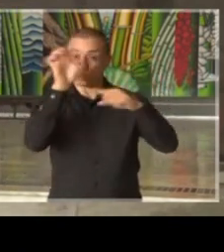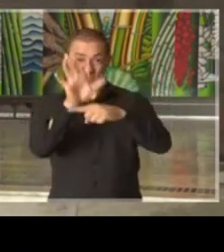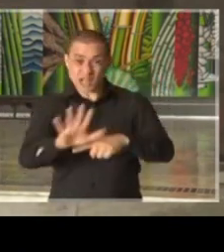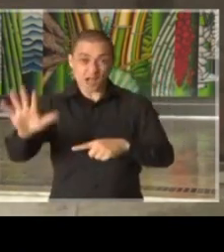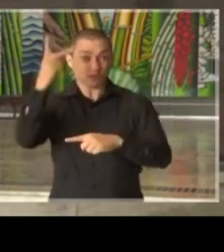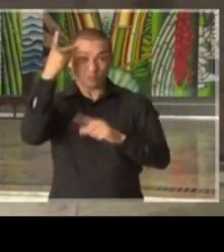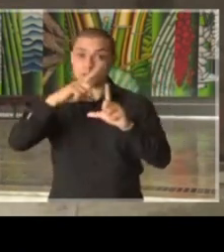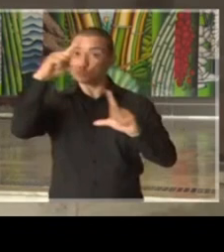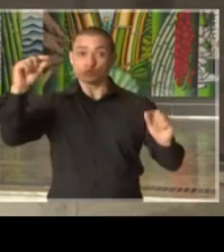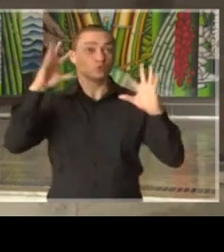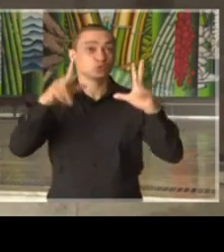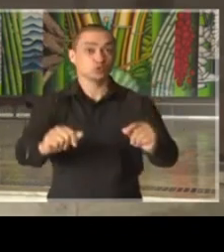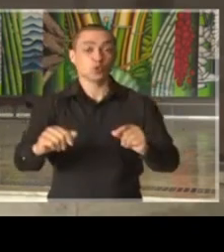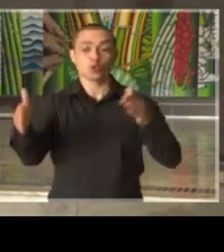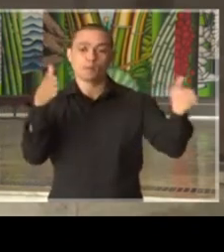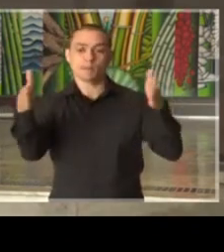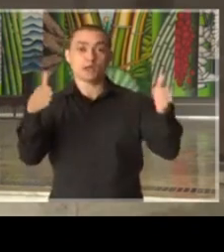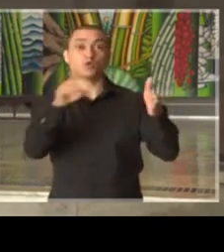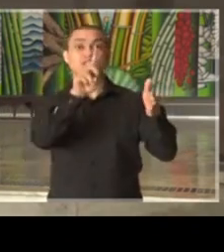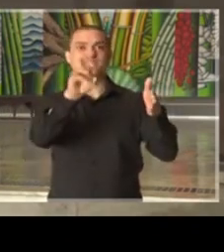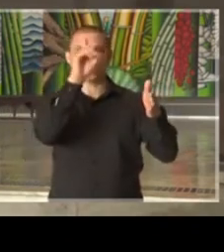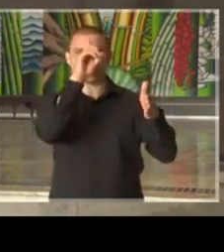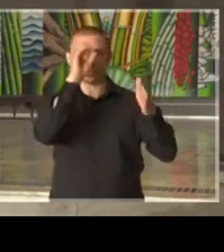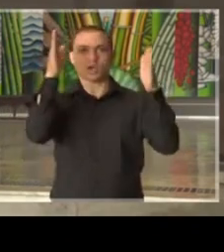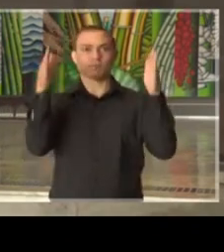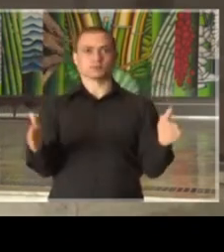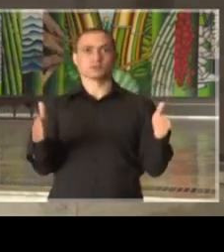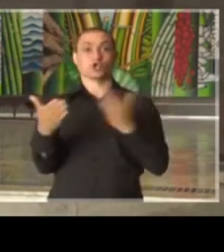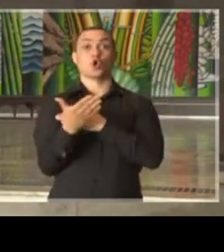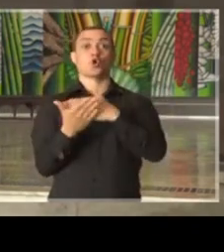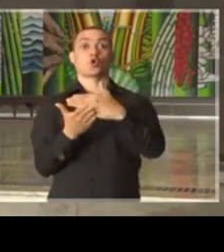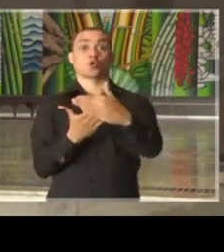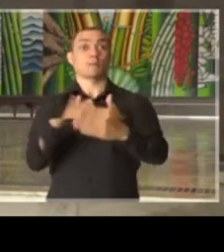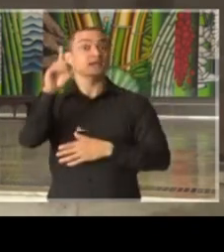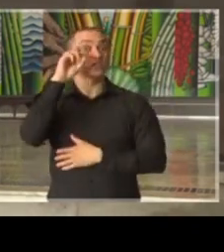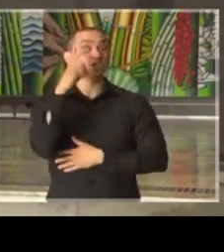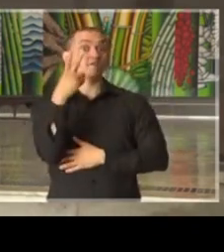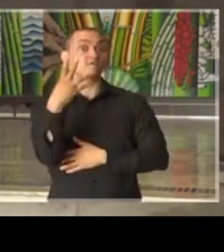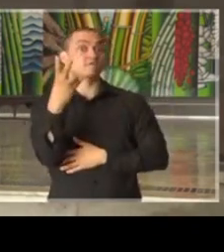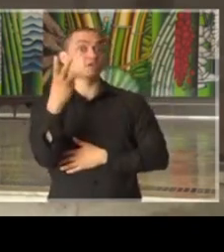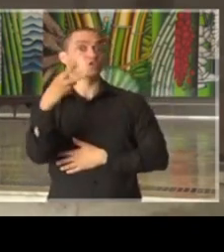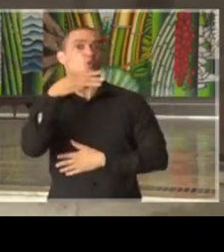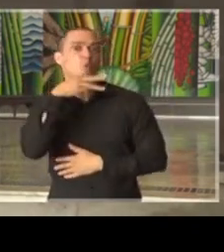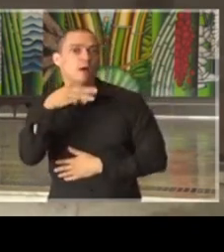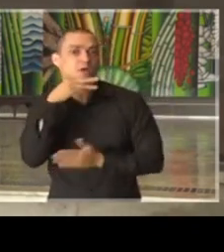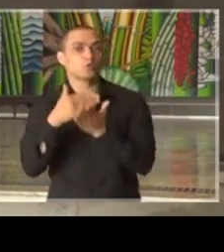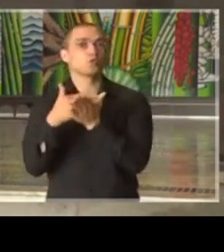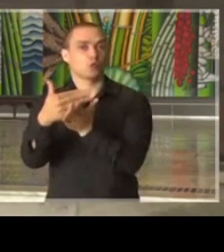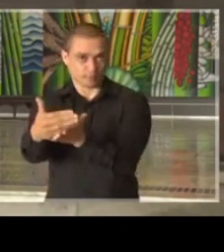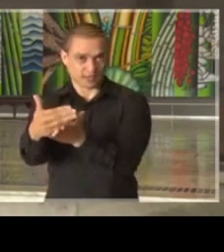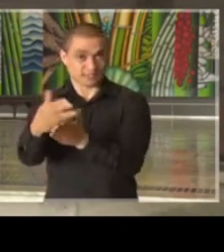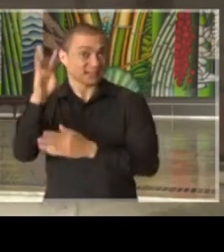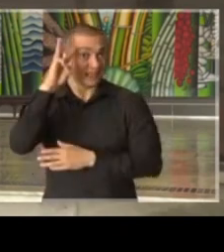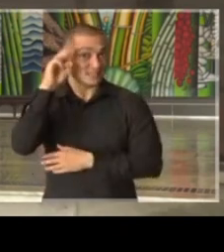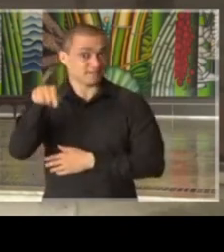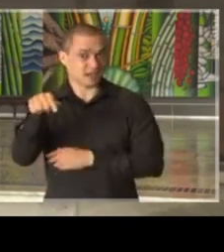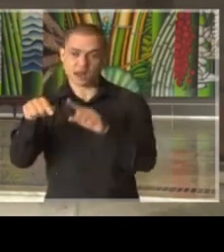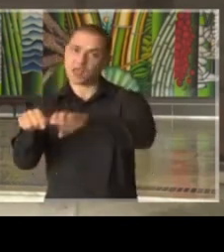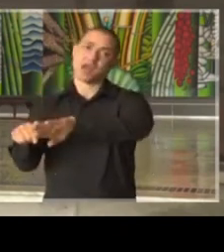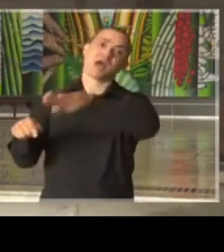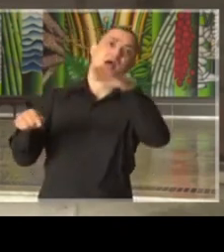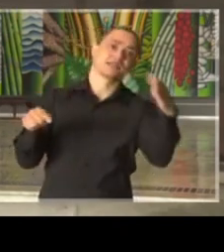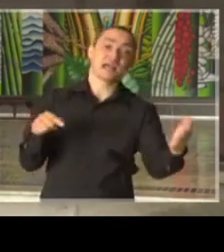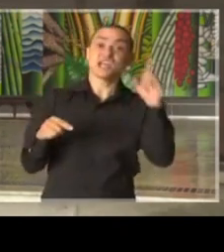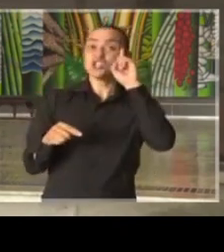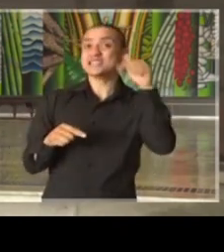São Paulo pelo período de 15 dias, começando dia 24 de março, terça-feira até